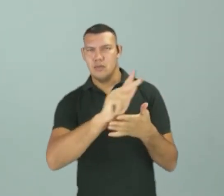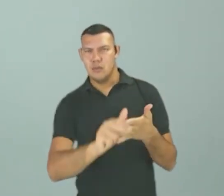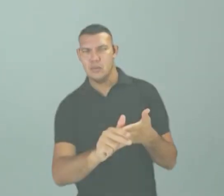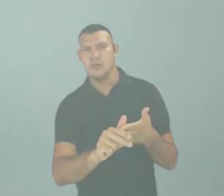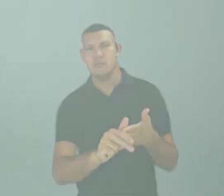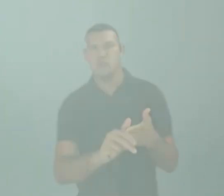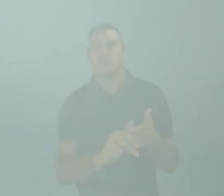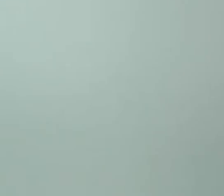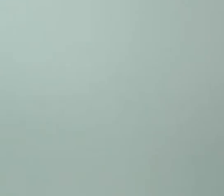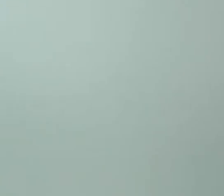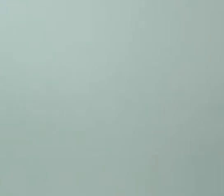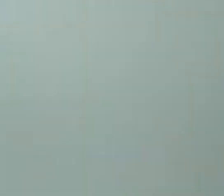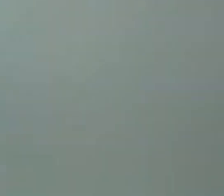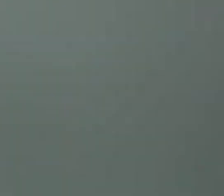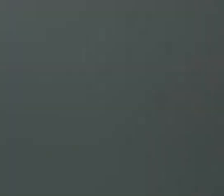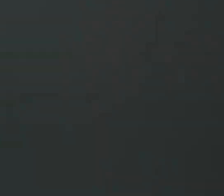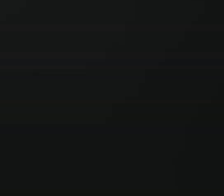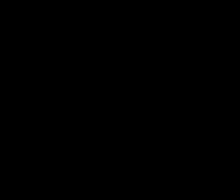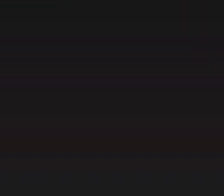e até a próxima aula.